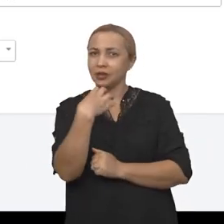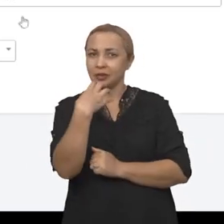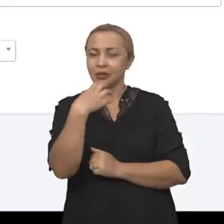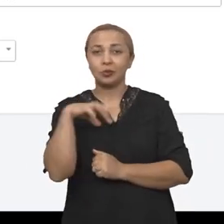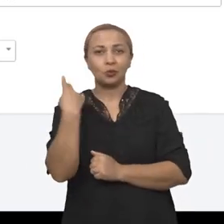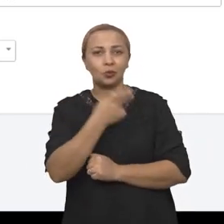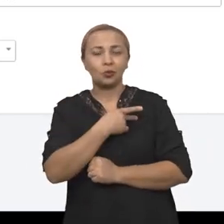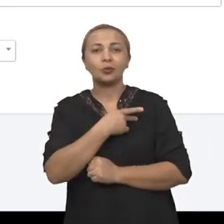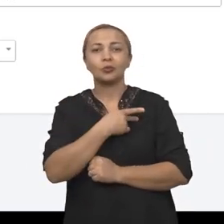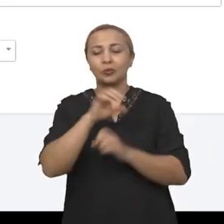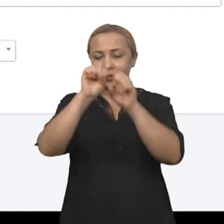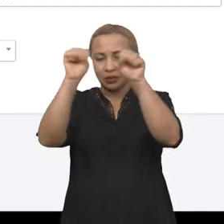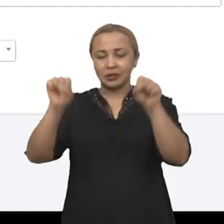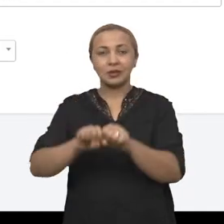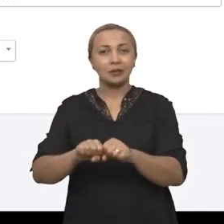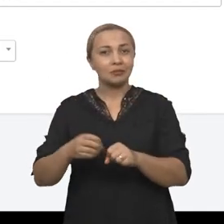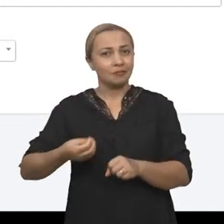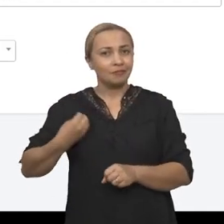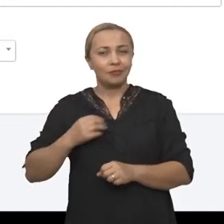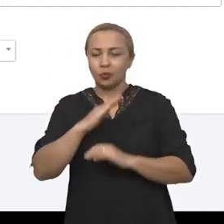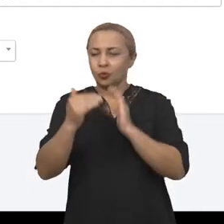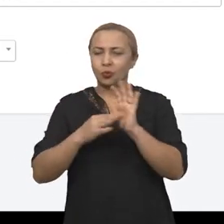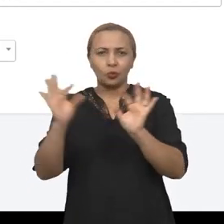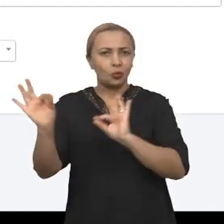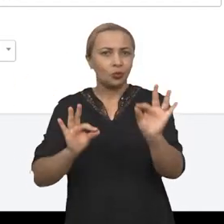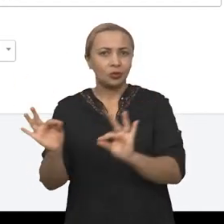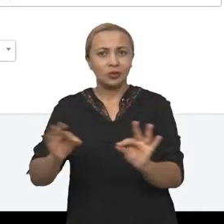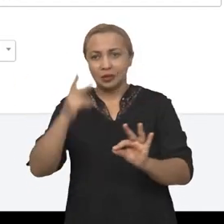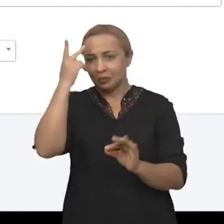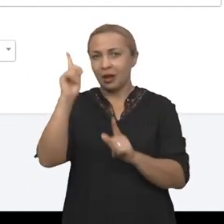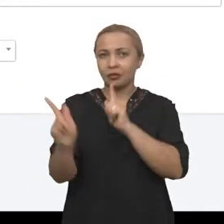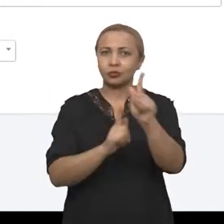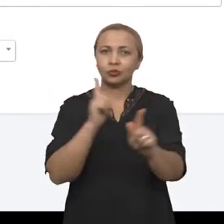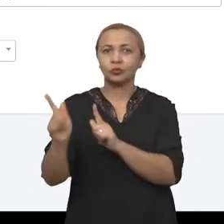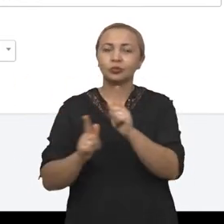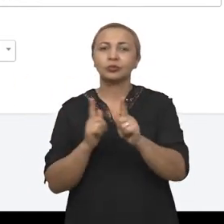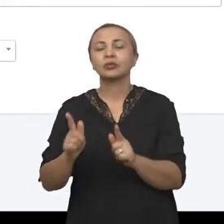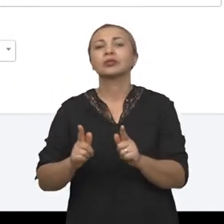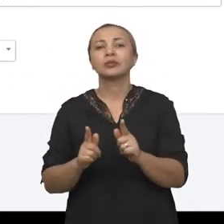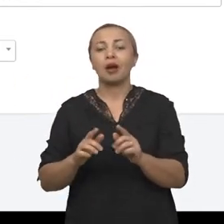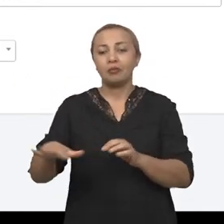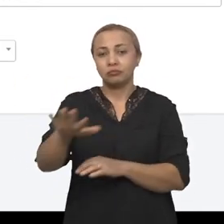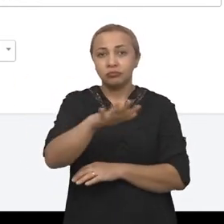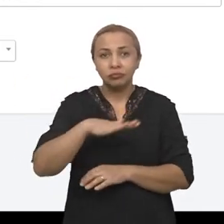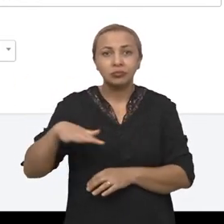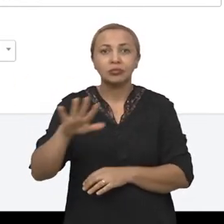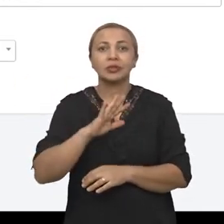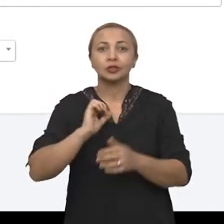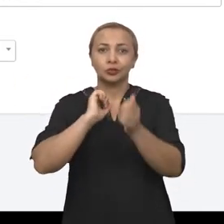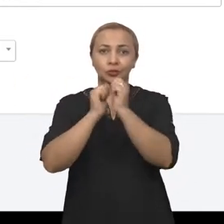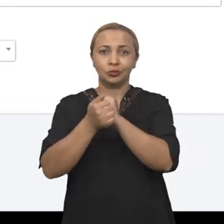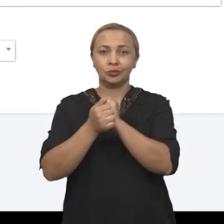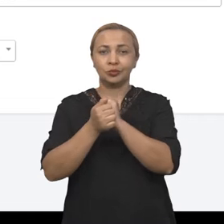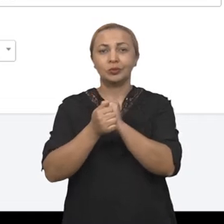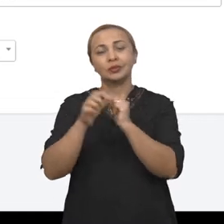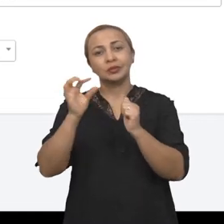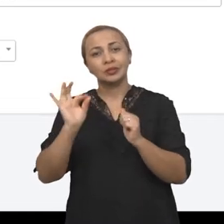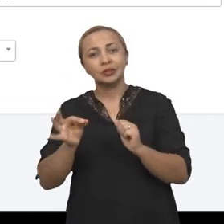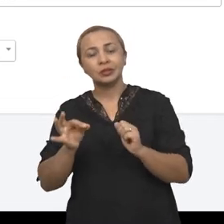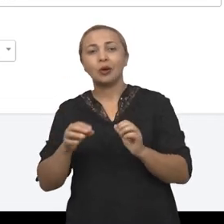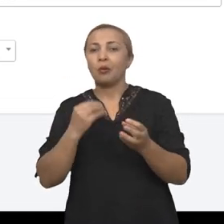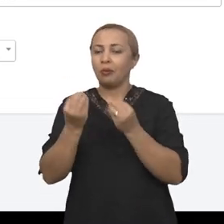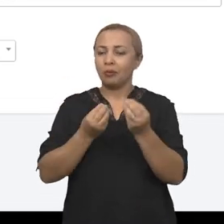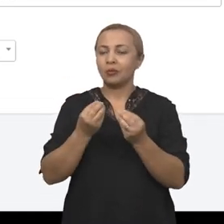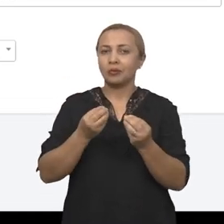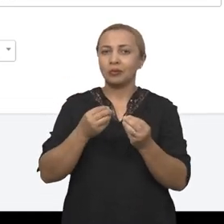está todo preparado para gerar um ambiente de jogo de acordo com as configurações que foram